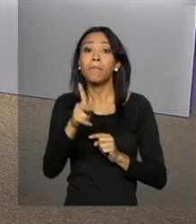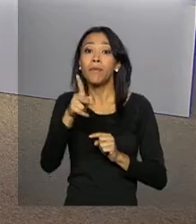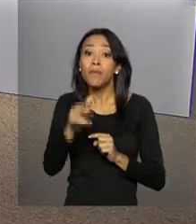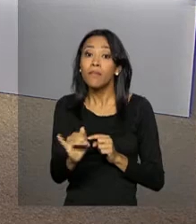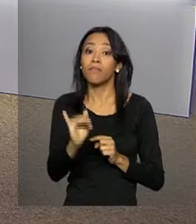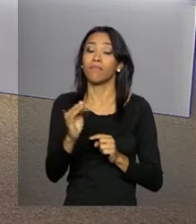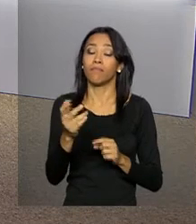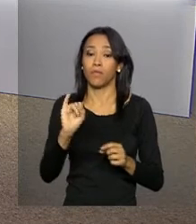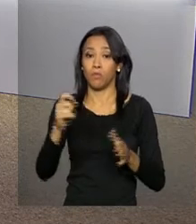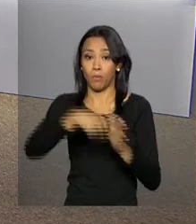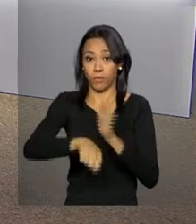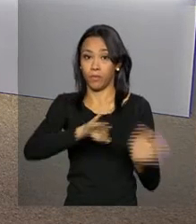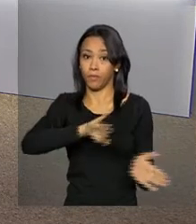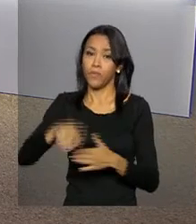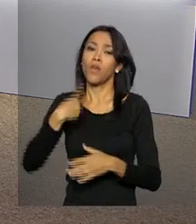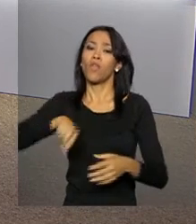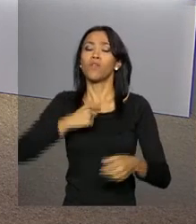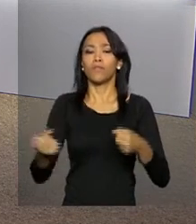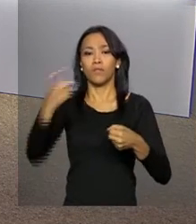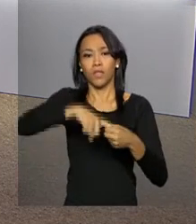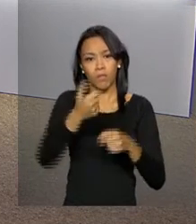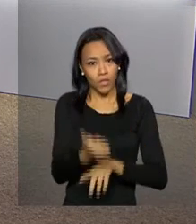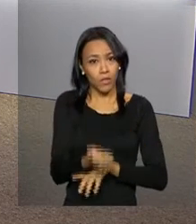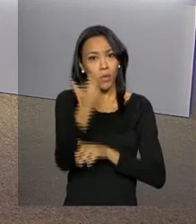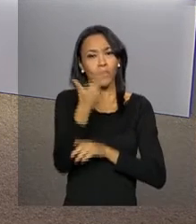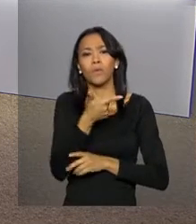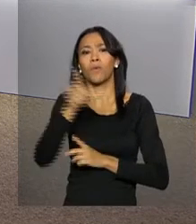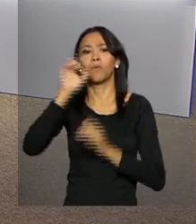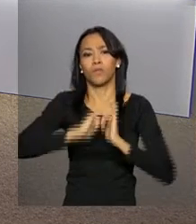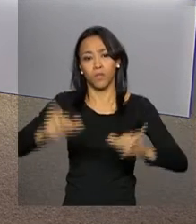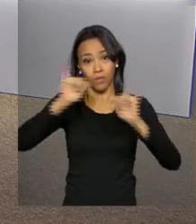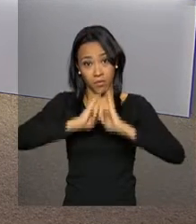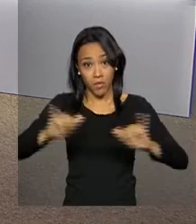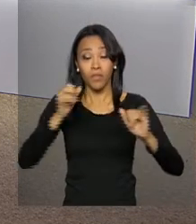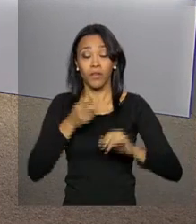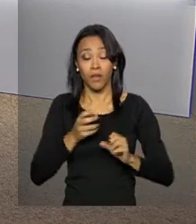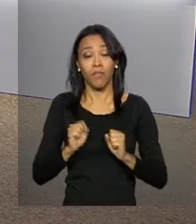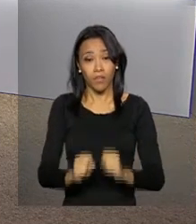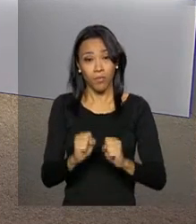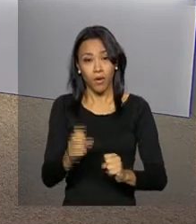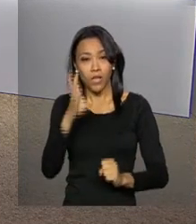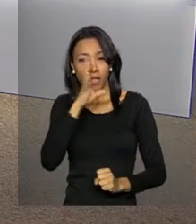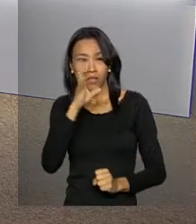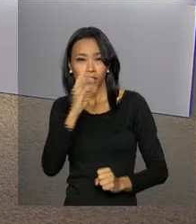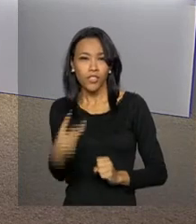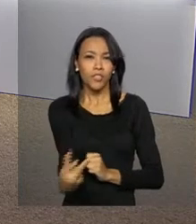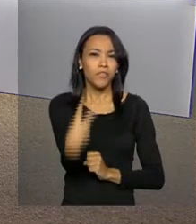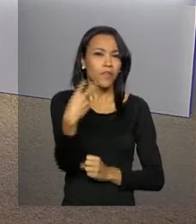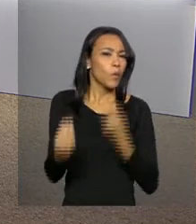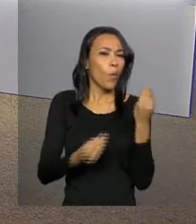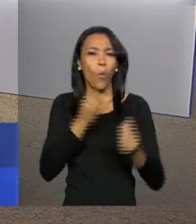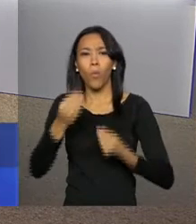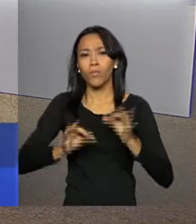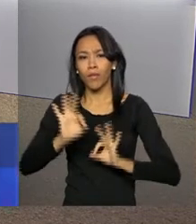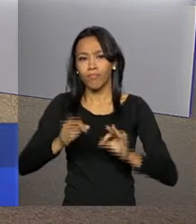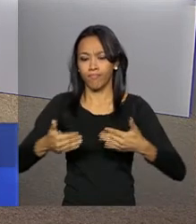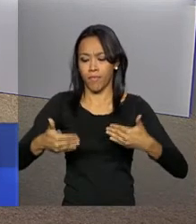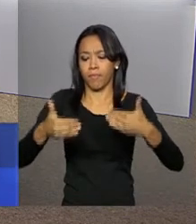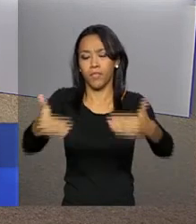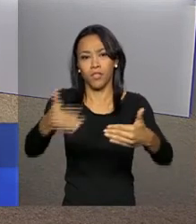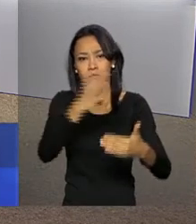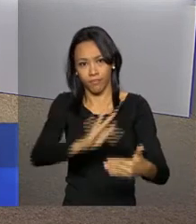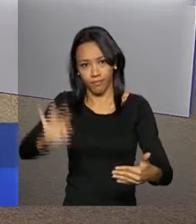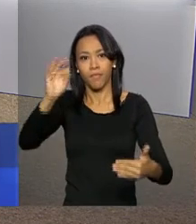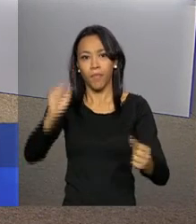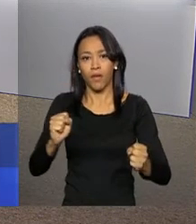IPI e imposto de renda. Voltamos daqui a pouco ao meio-dia com outras notícias. Acompanhe as novidades do Executivo Federal também